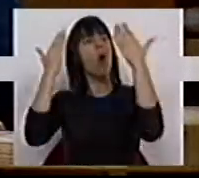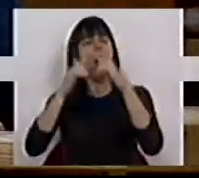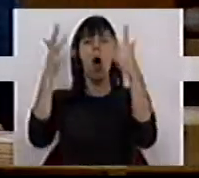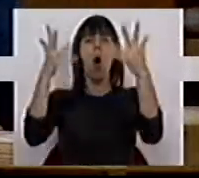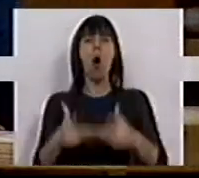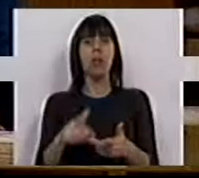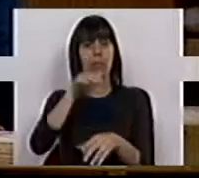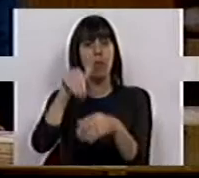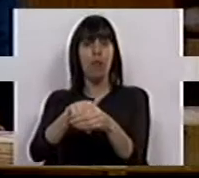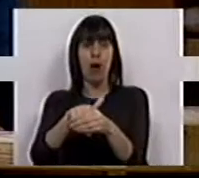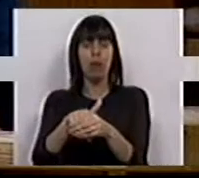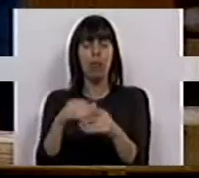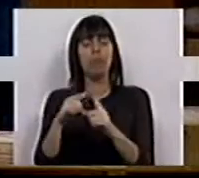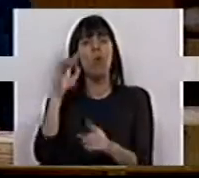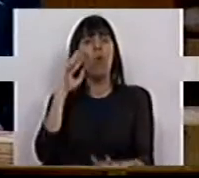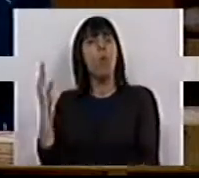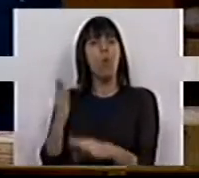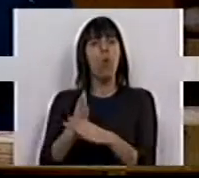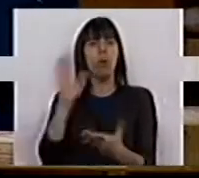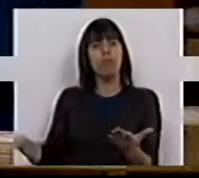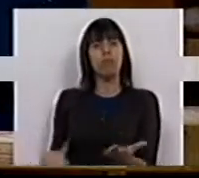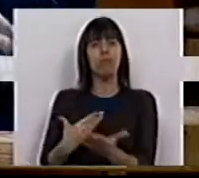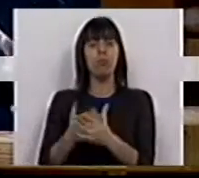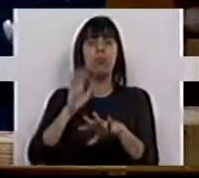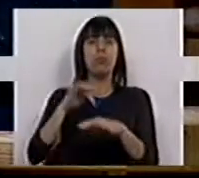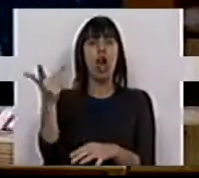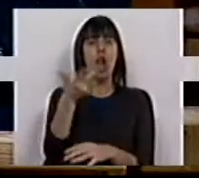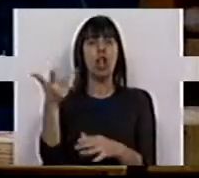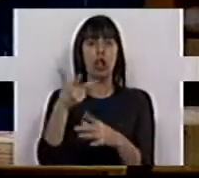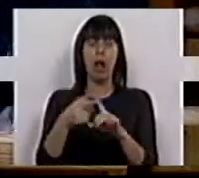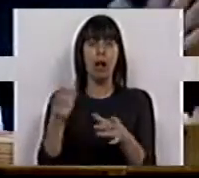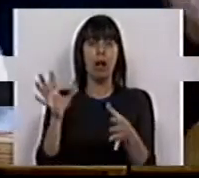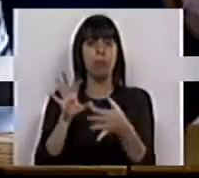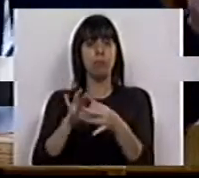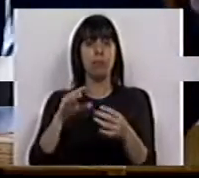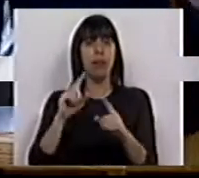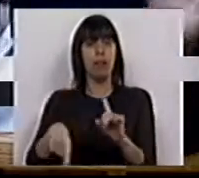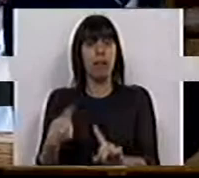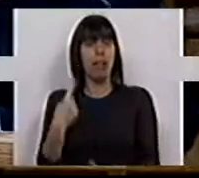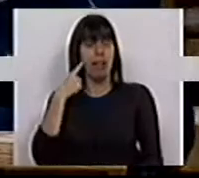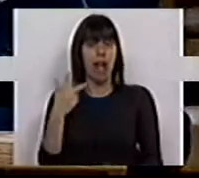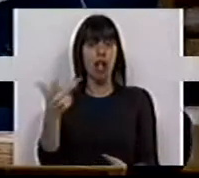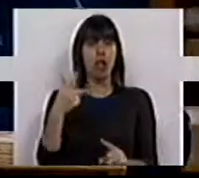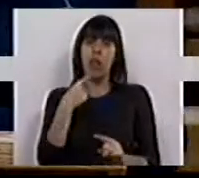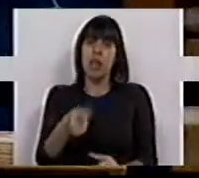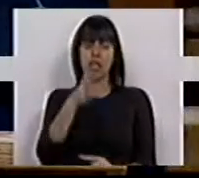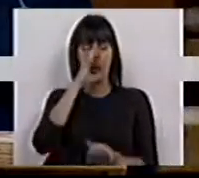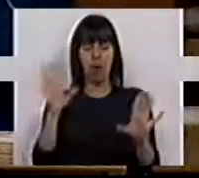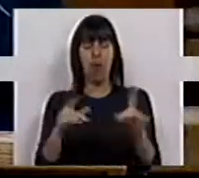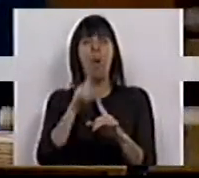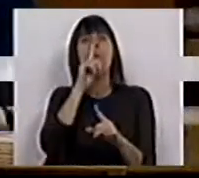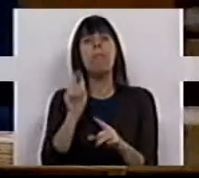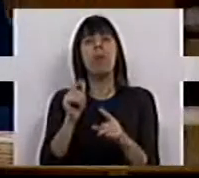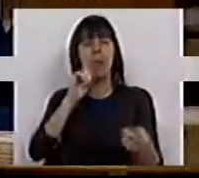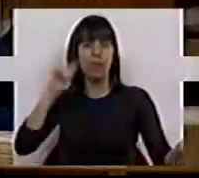orçamento que estava a votar era o último que era apresentado com a Troika no país. O pós-Troika, dizia-nos, Governo ia ser o